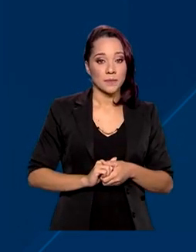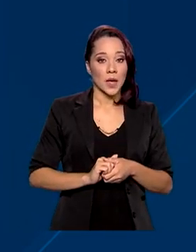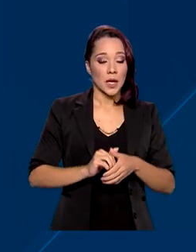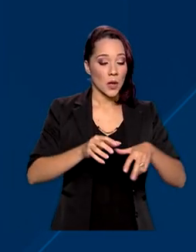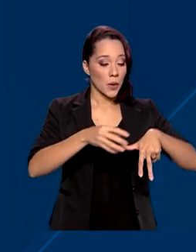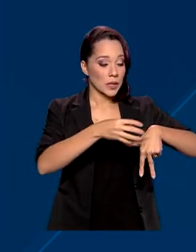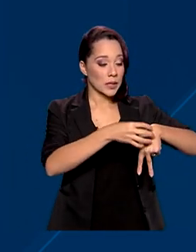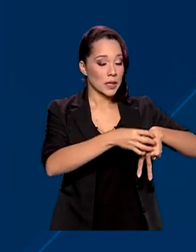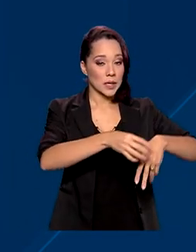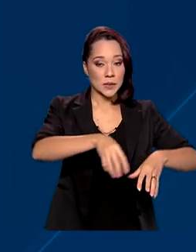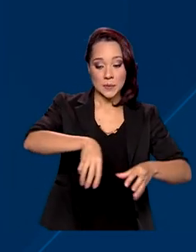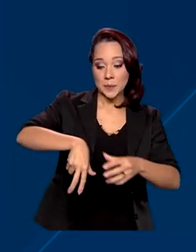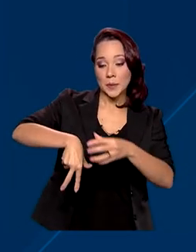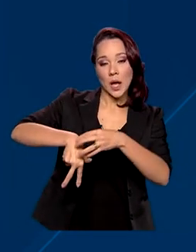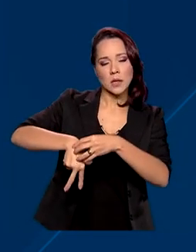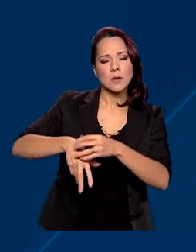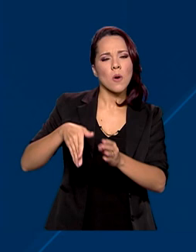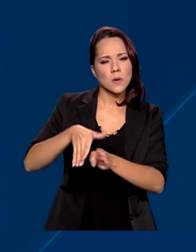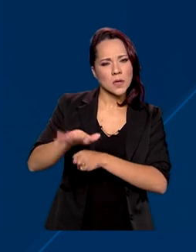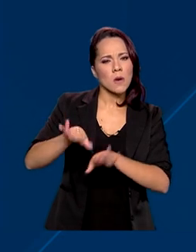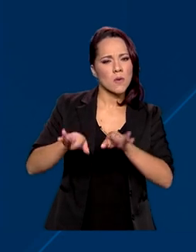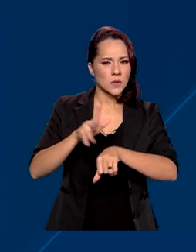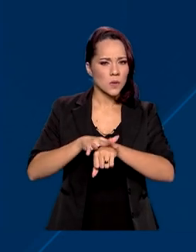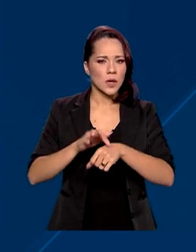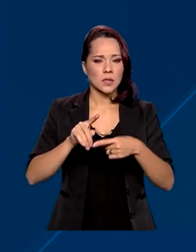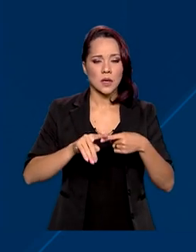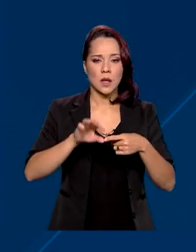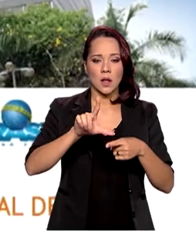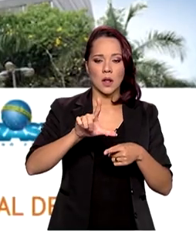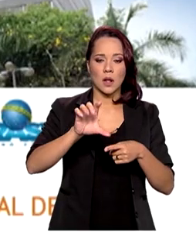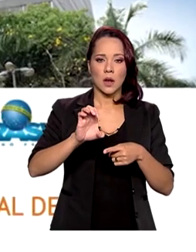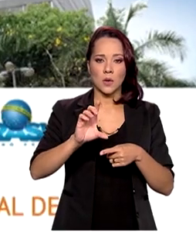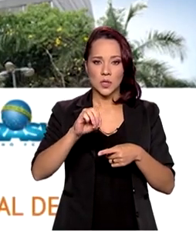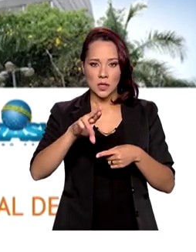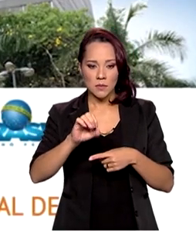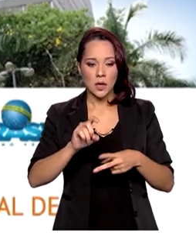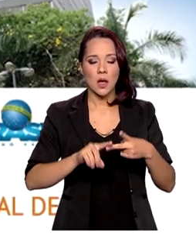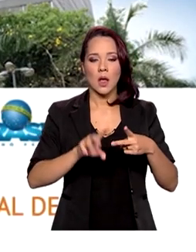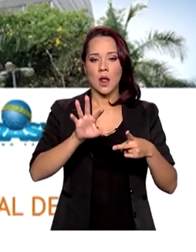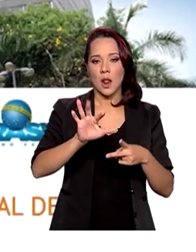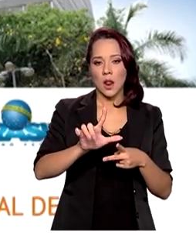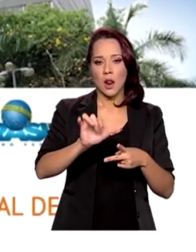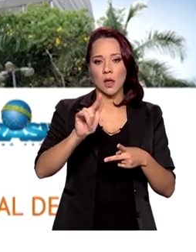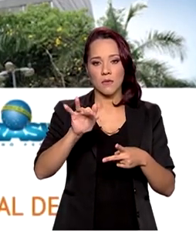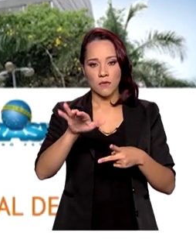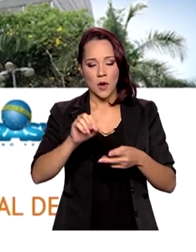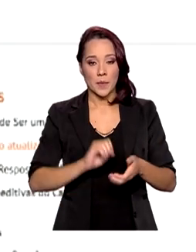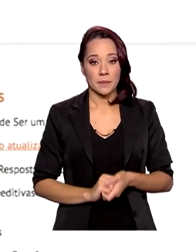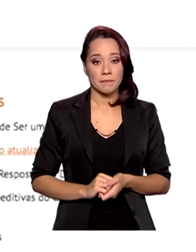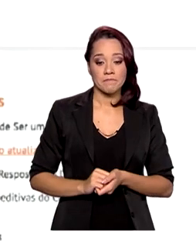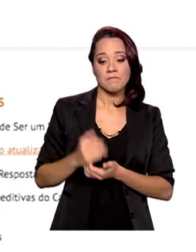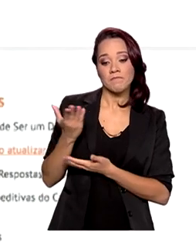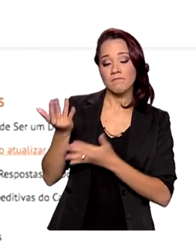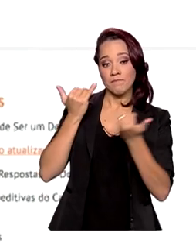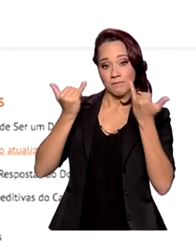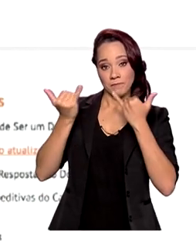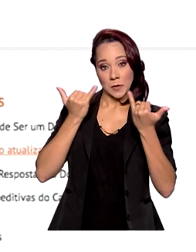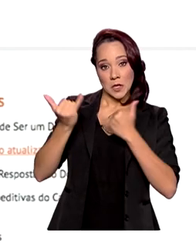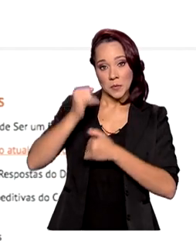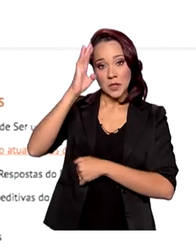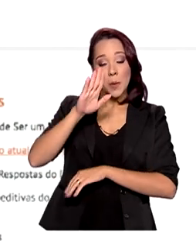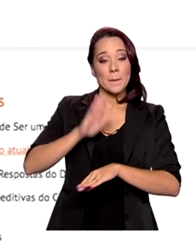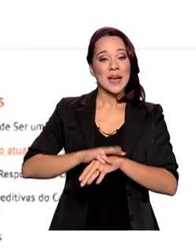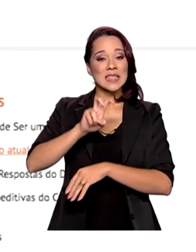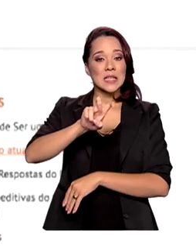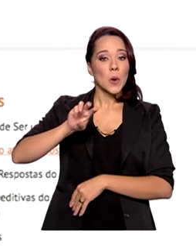óssea é indicado para algumas doenças, como leucemias e linfomas. O Banco de Dados brasileiro possui mais de 5 milhões e 400